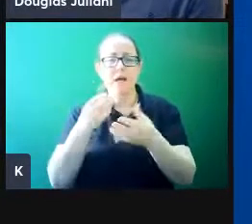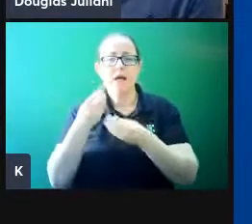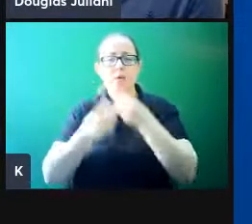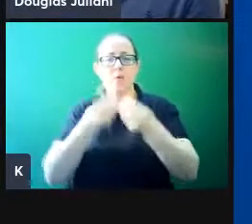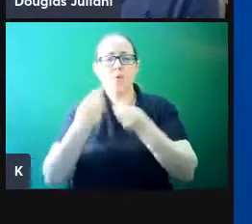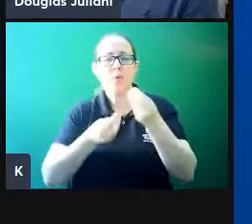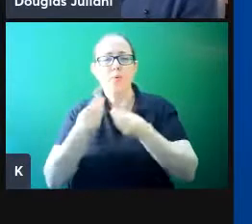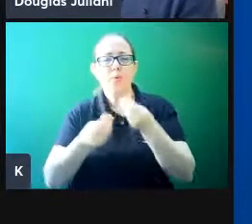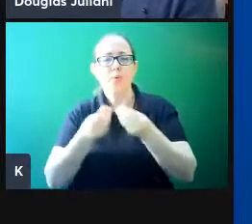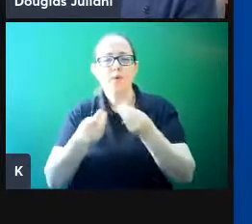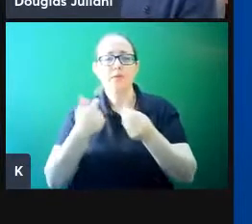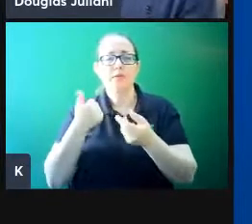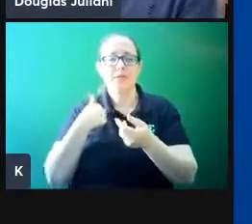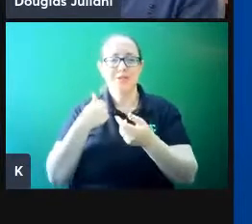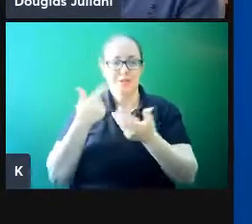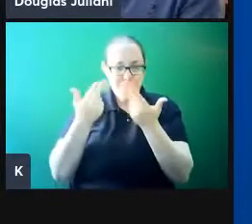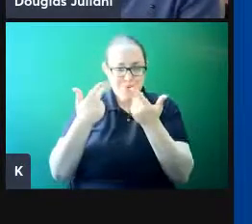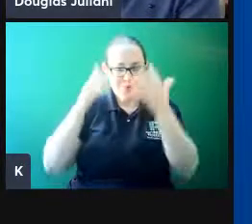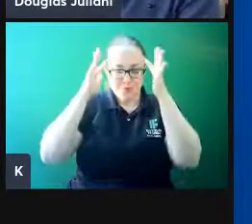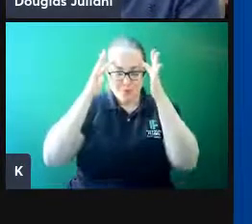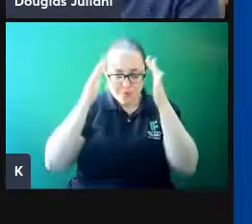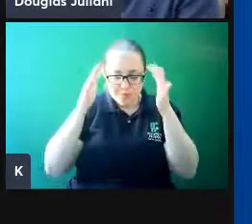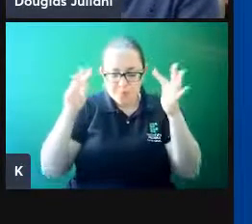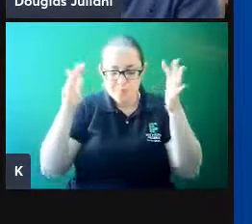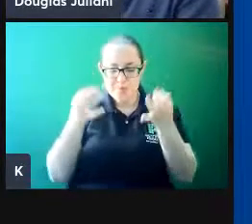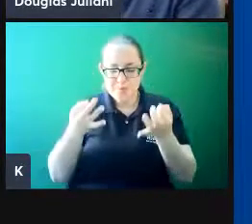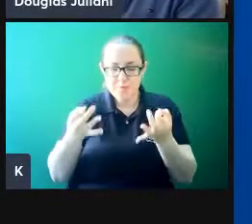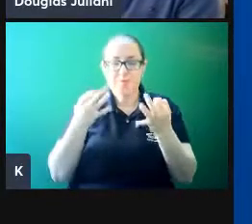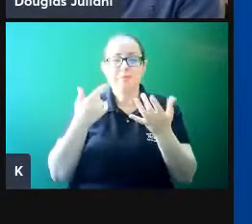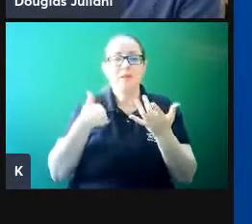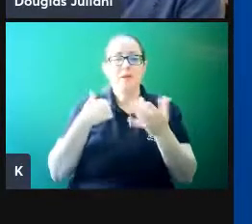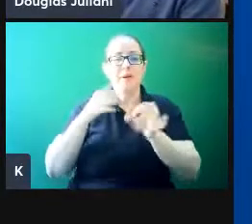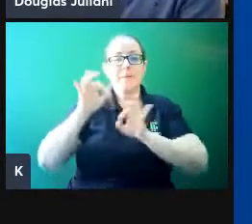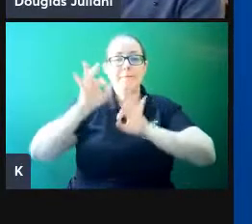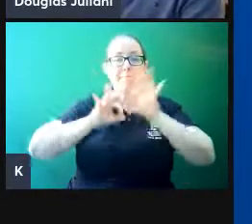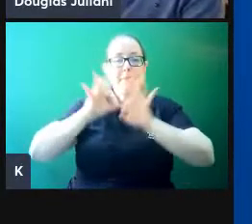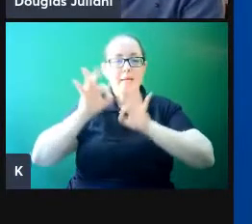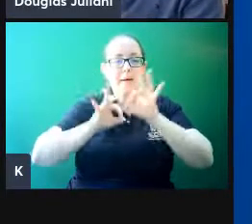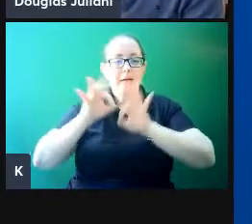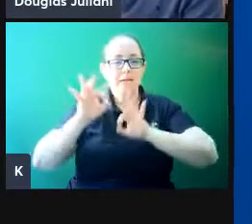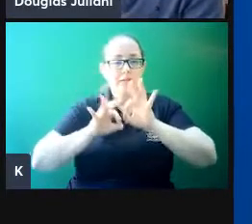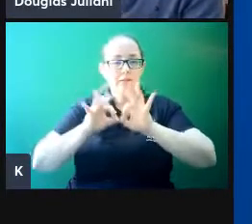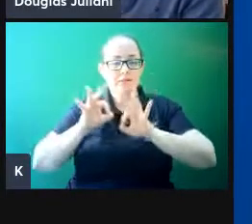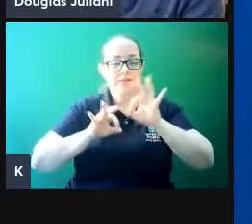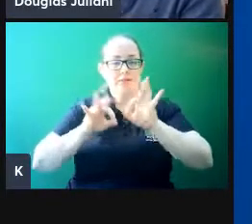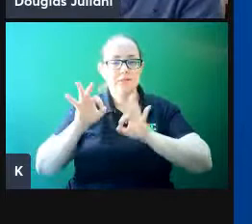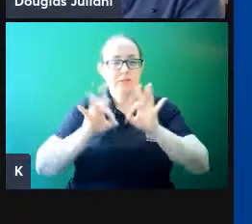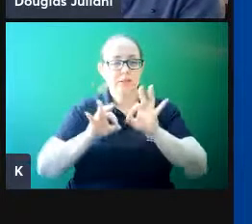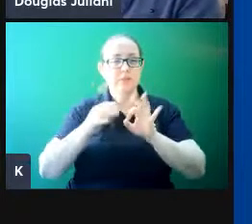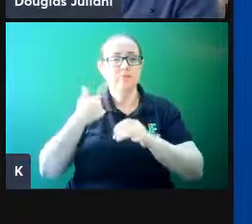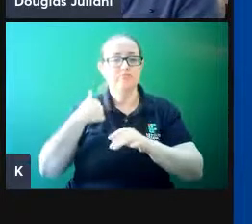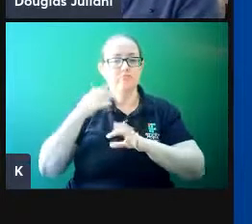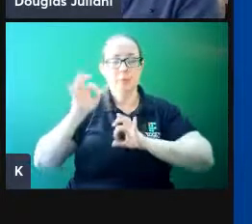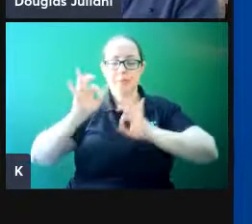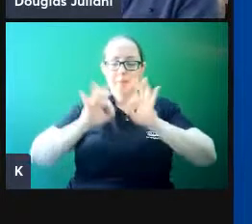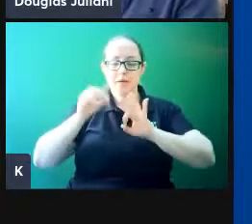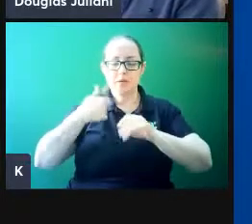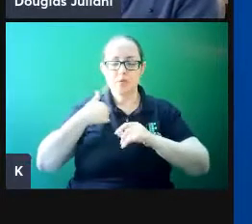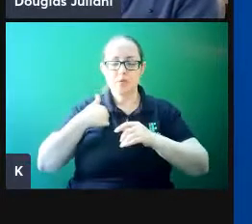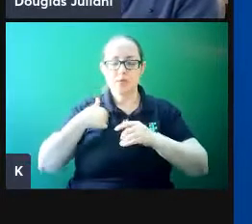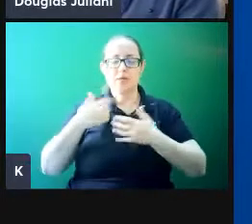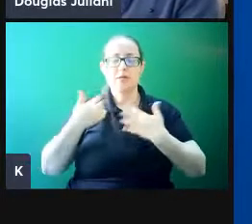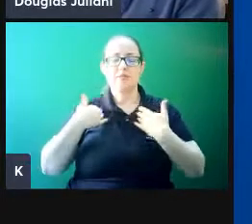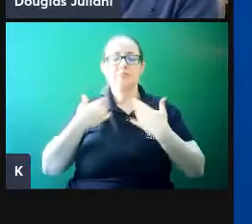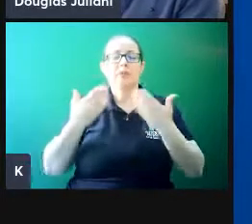o Mindfulness, o Mindfulness serve como preparação, porque a gente se coloca em contato com um estado de